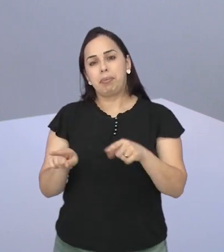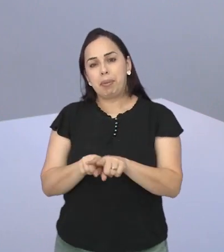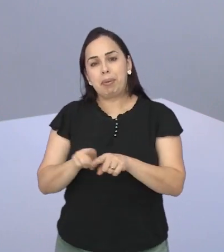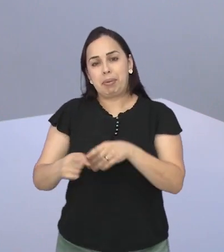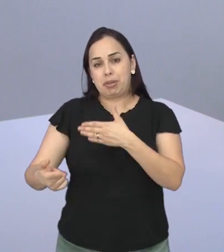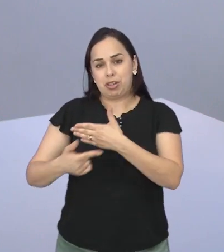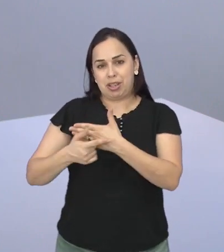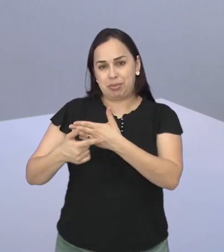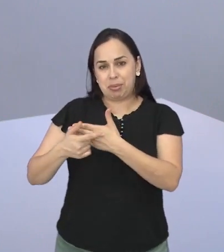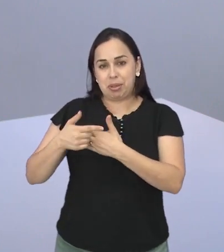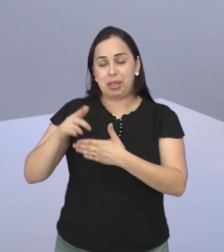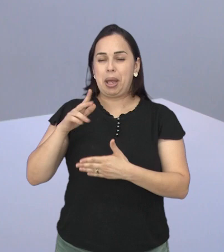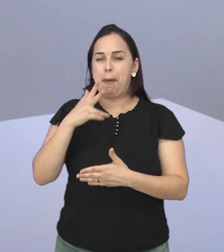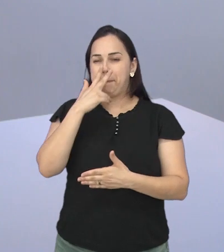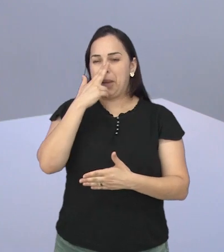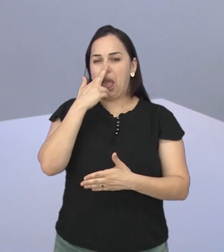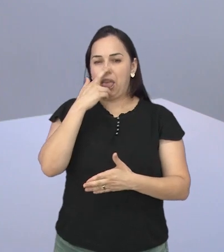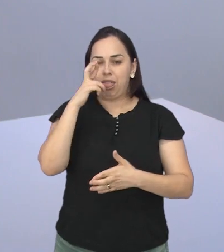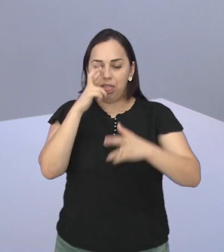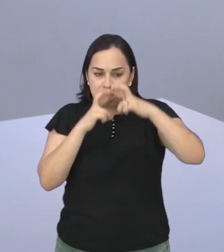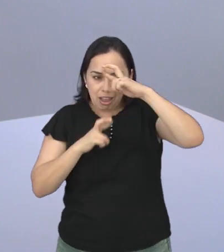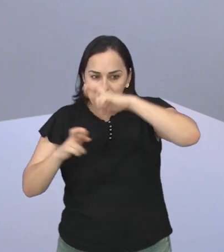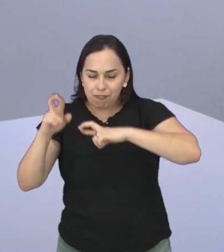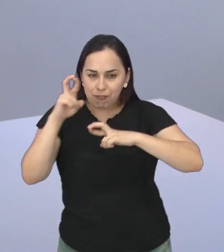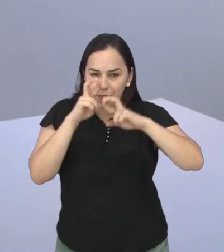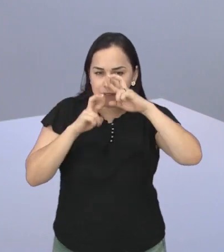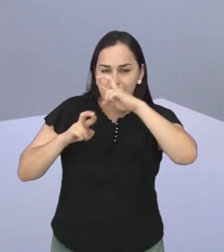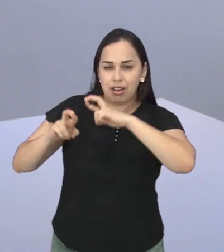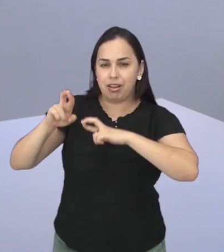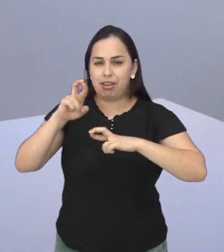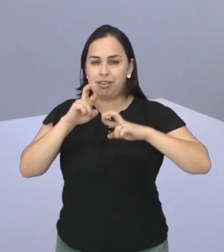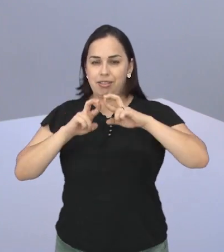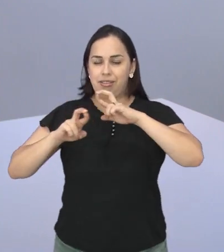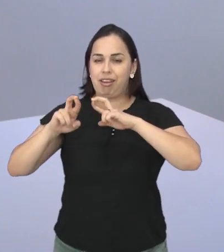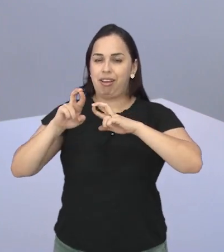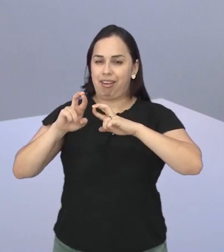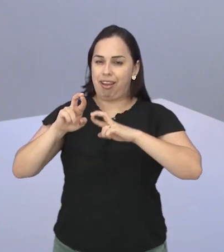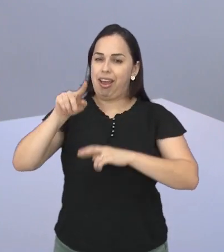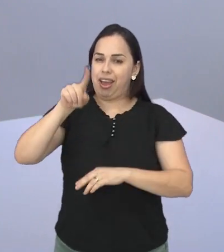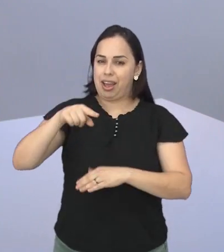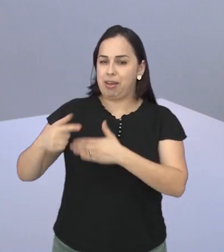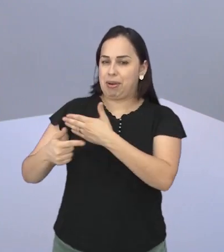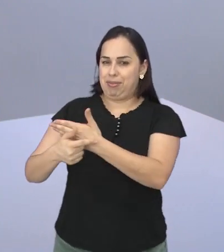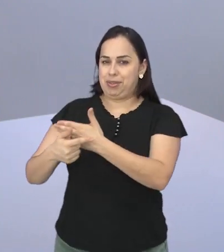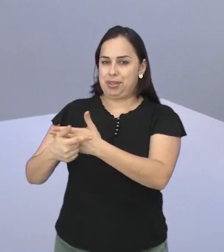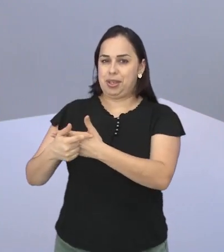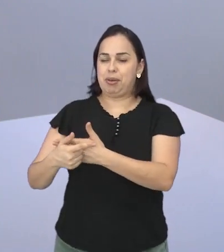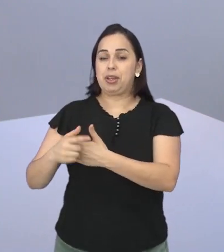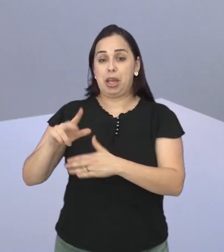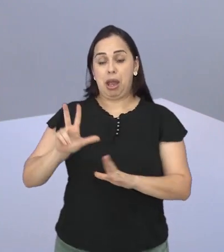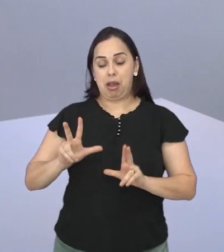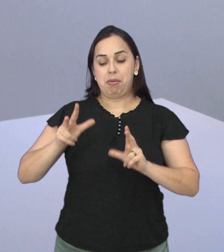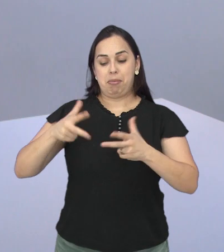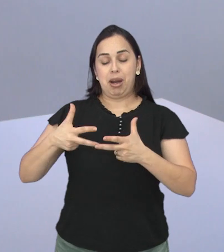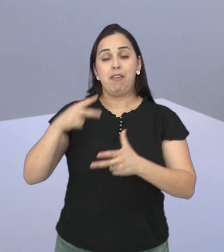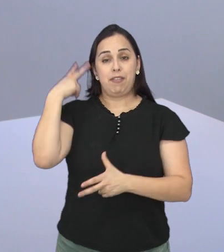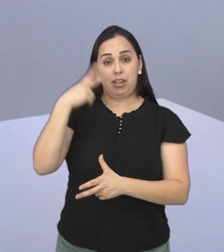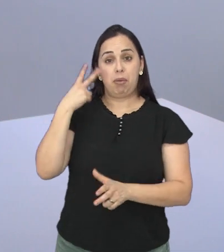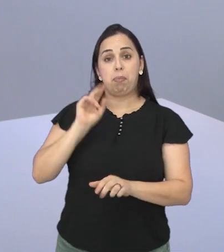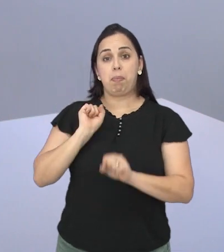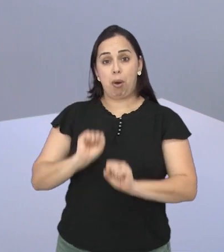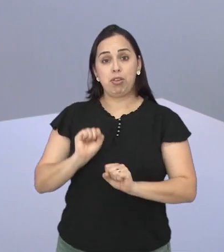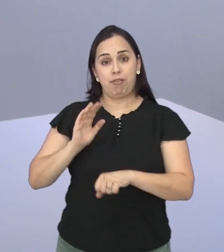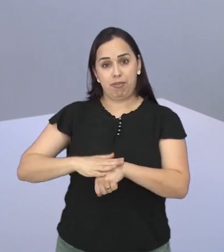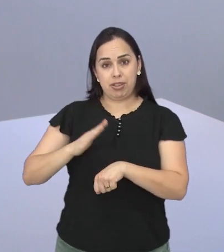também de perícia que eu chamo no orçamento é sim um papel que a Câmara Municipal pode fazer principalmente